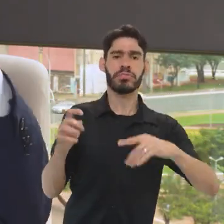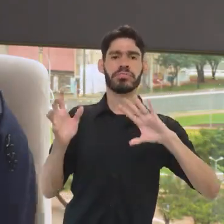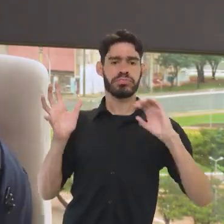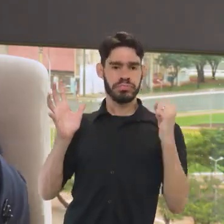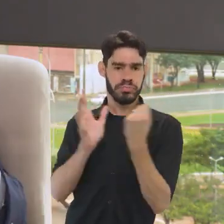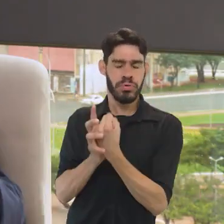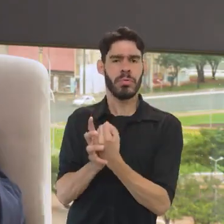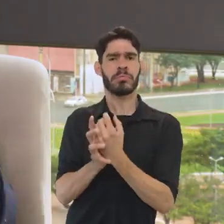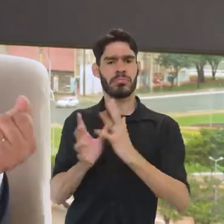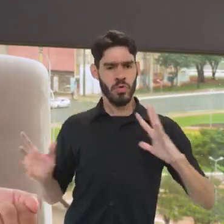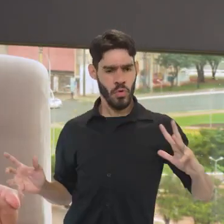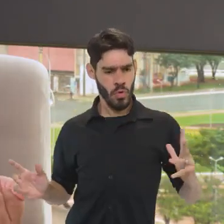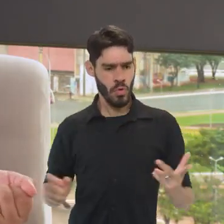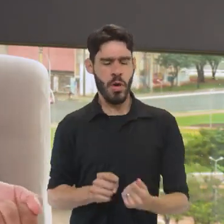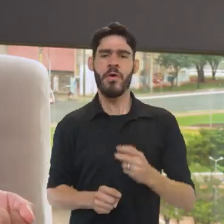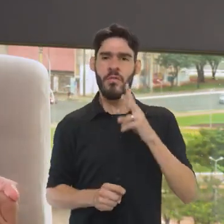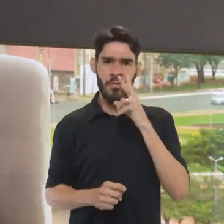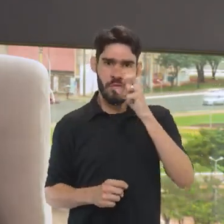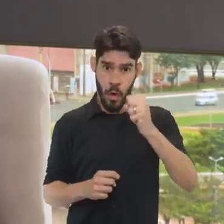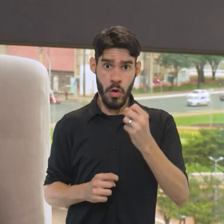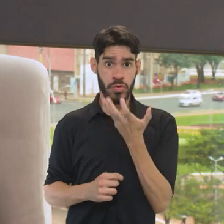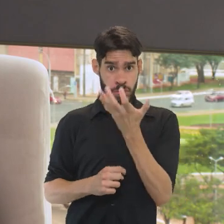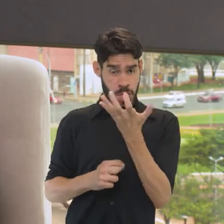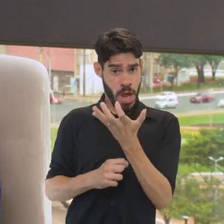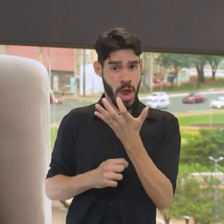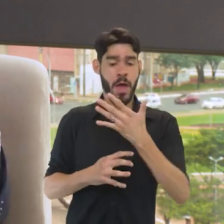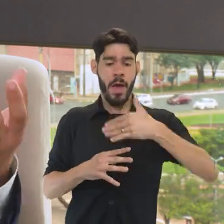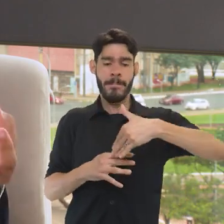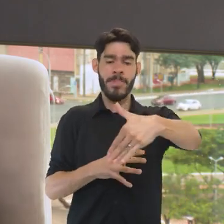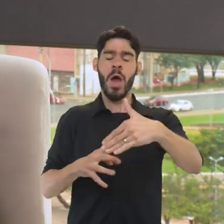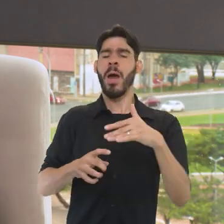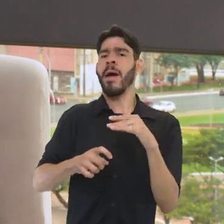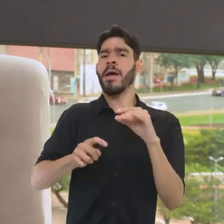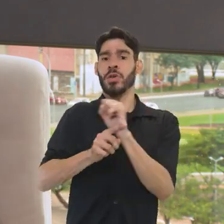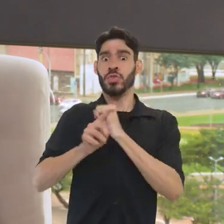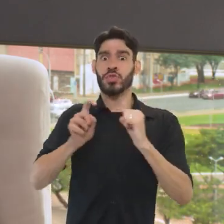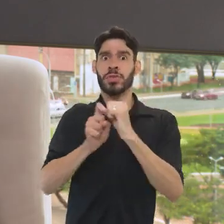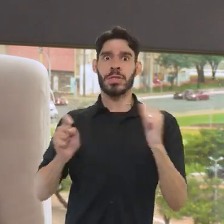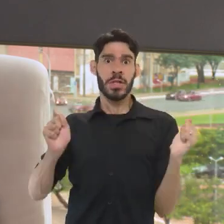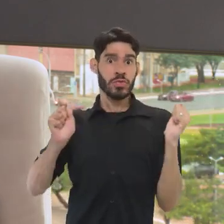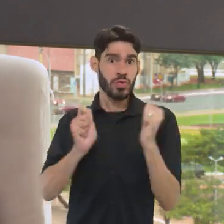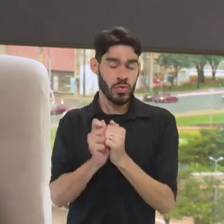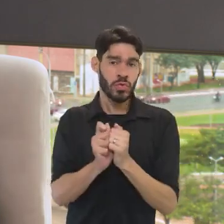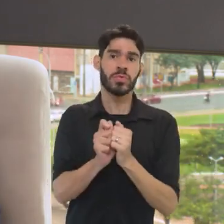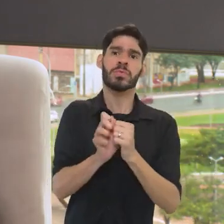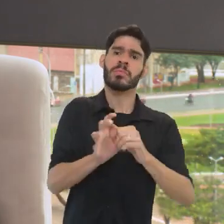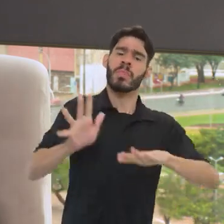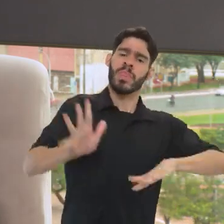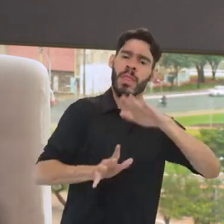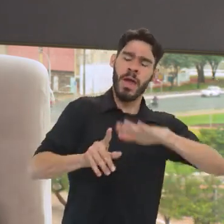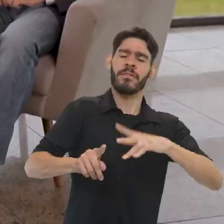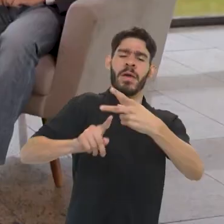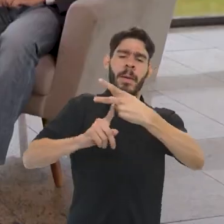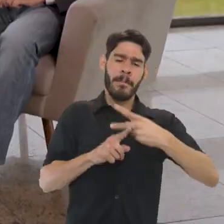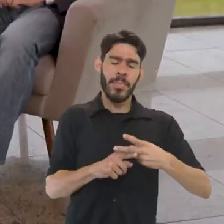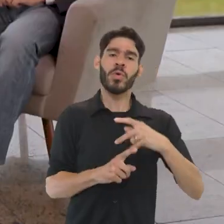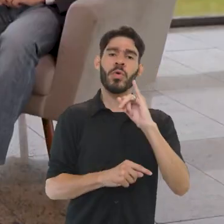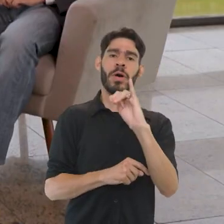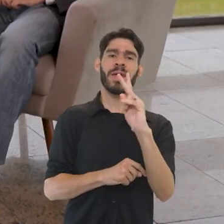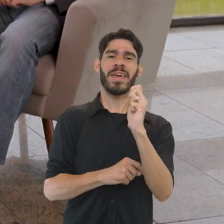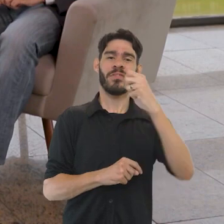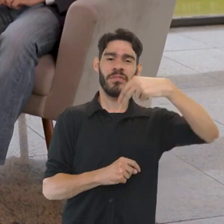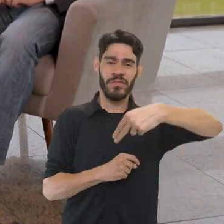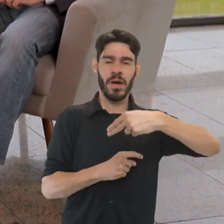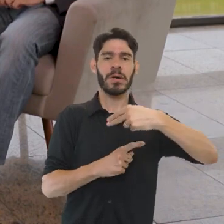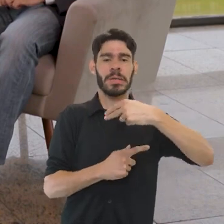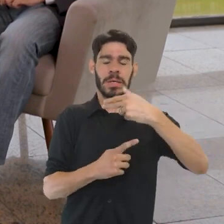de patrimônio robusta e forte, e é o que nós queremos fazer, a partir do momento que a sociedade vier conosco. Muitas vezes nos procuram, procuram o IFAM